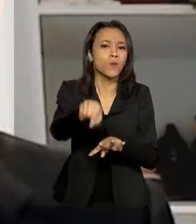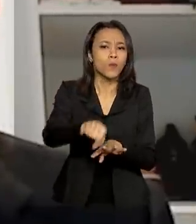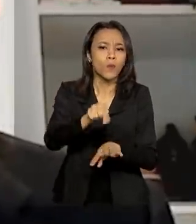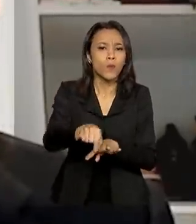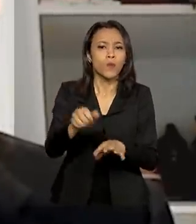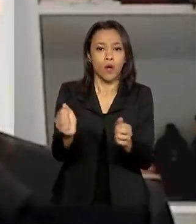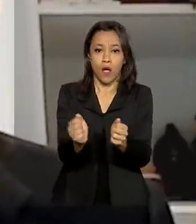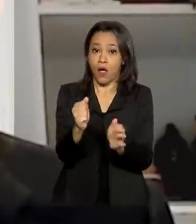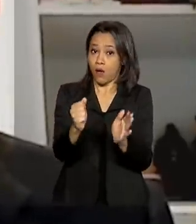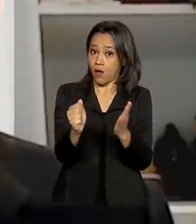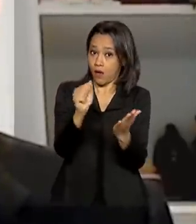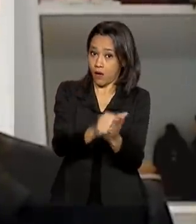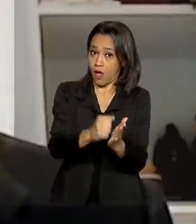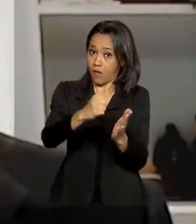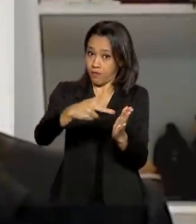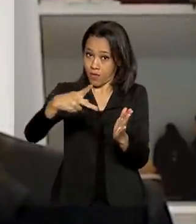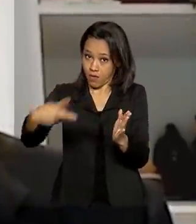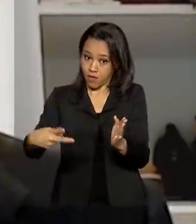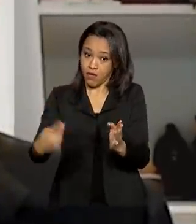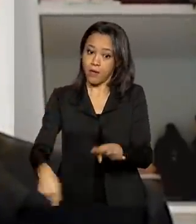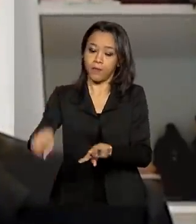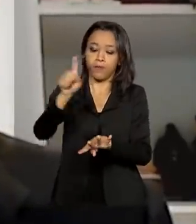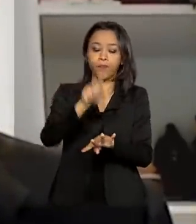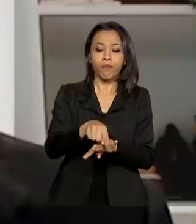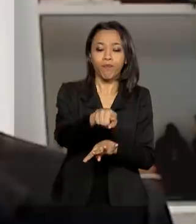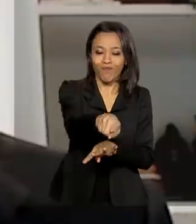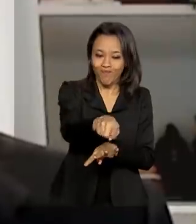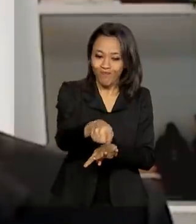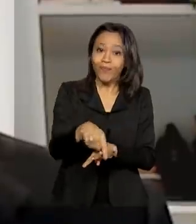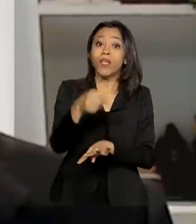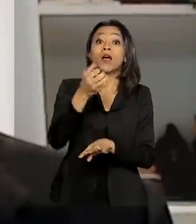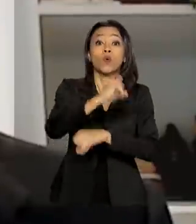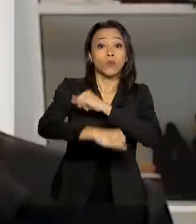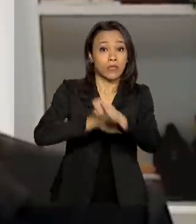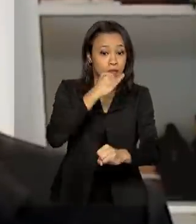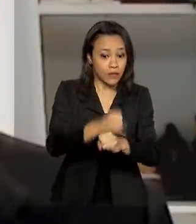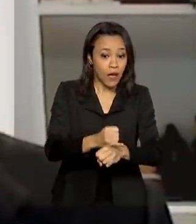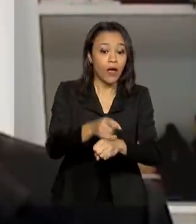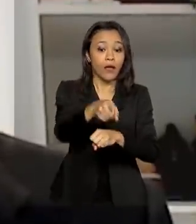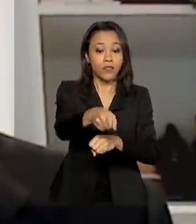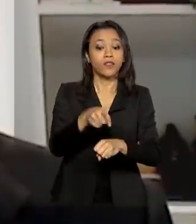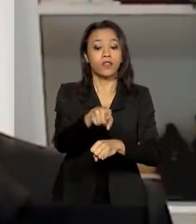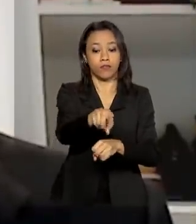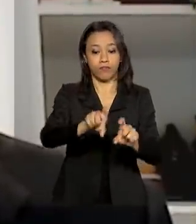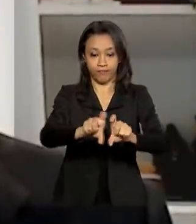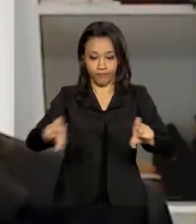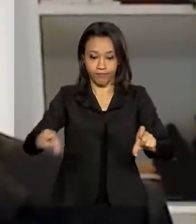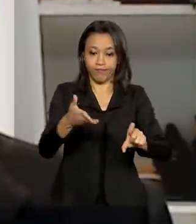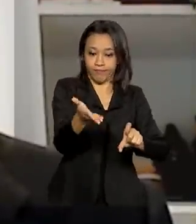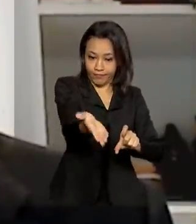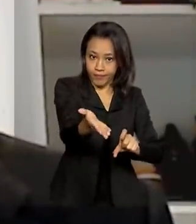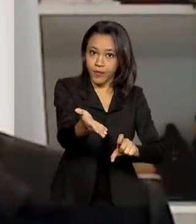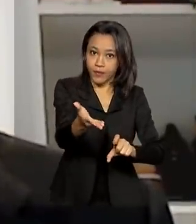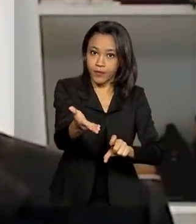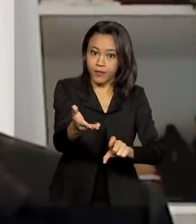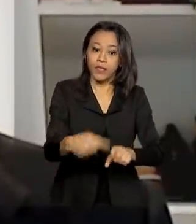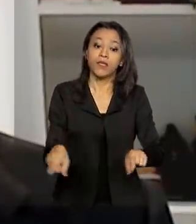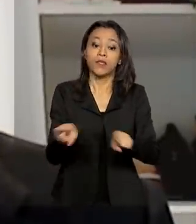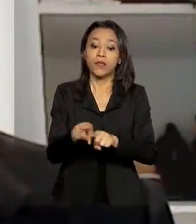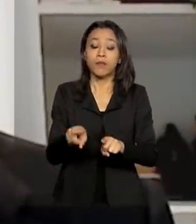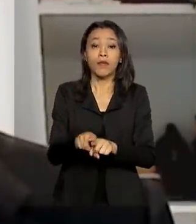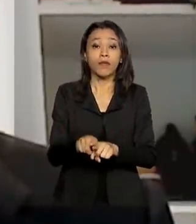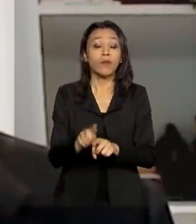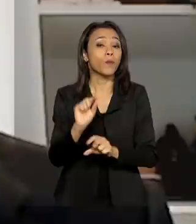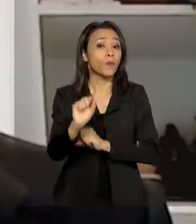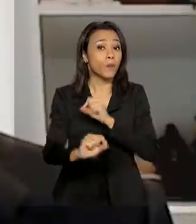aplicativo meu INSS, o site meu INSS na página do INSS, Brasil,